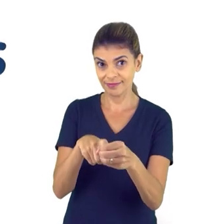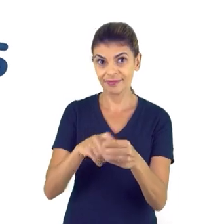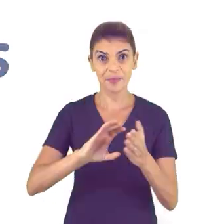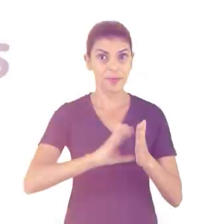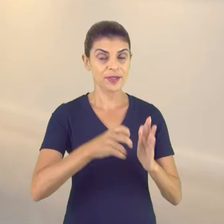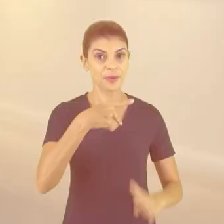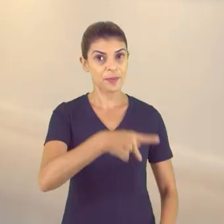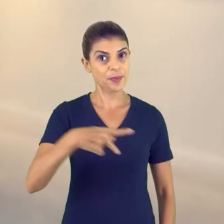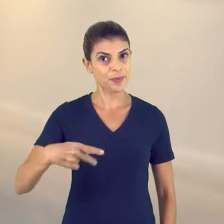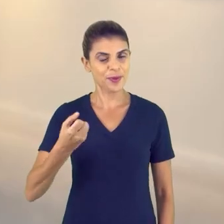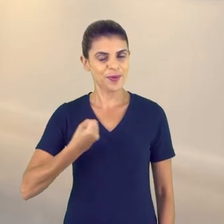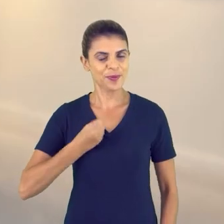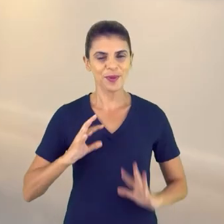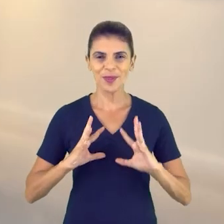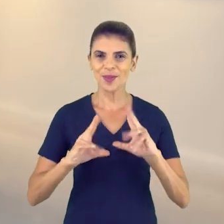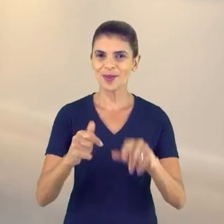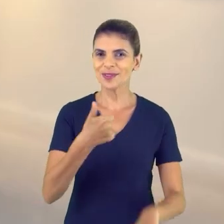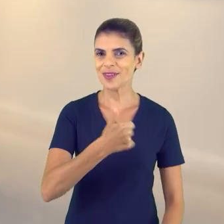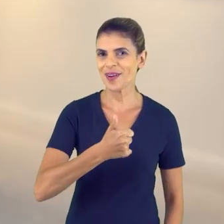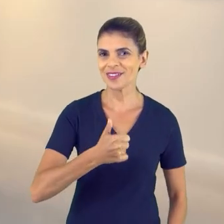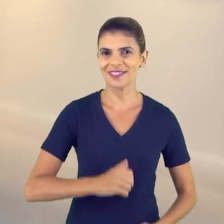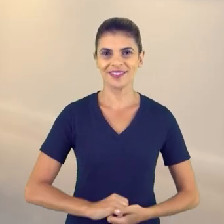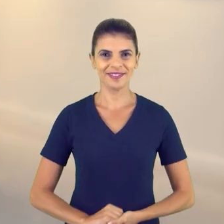Filia-se ao PP. Somos todos 11.-se PP.